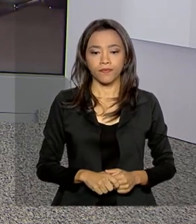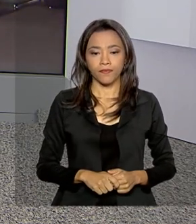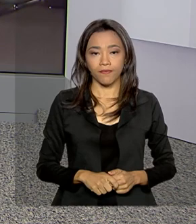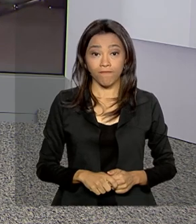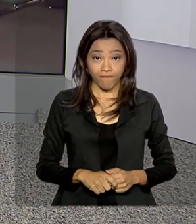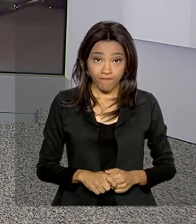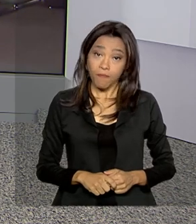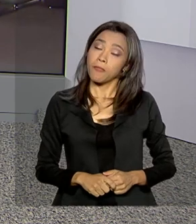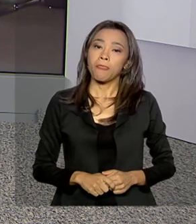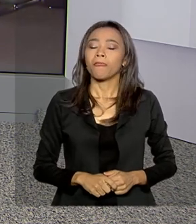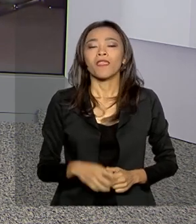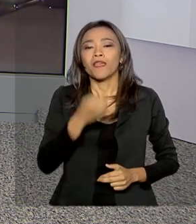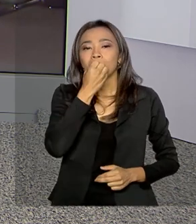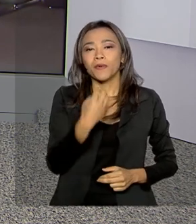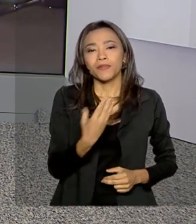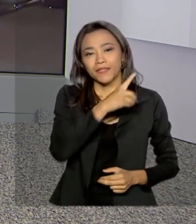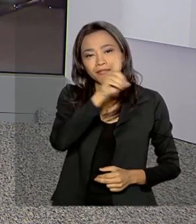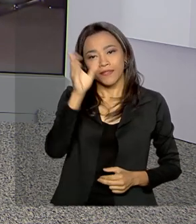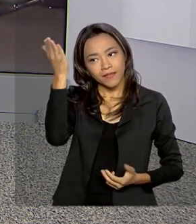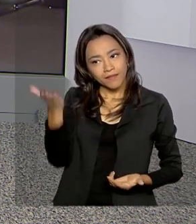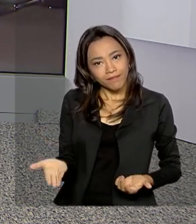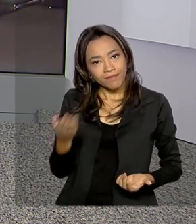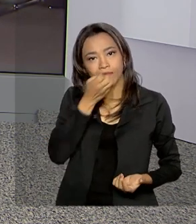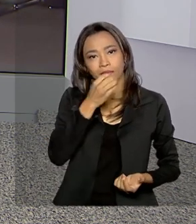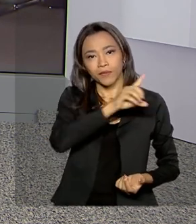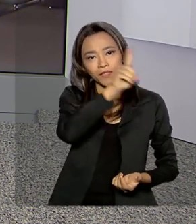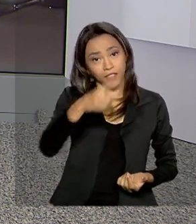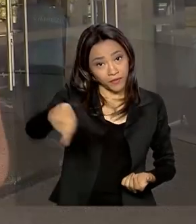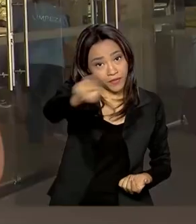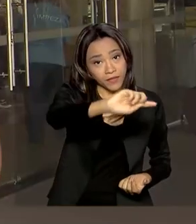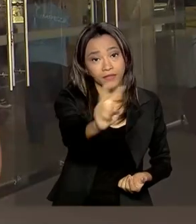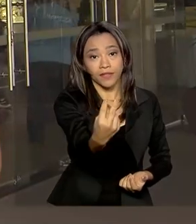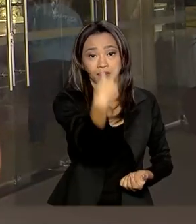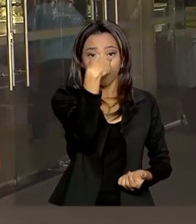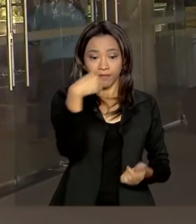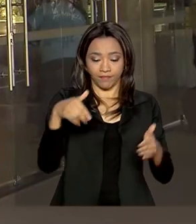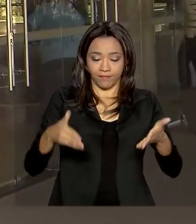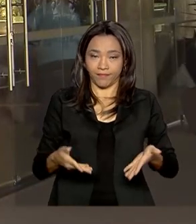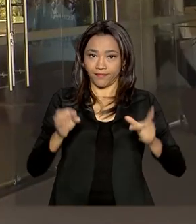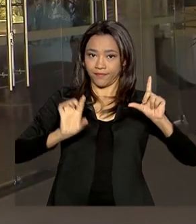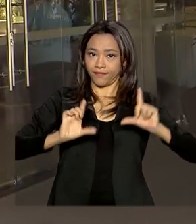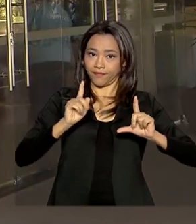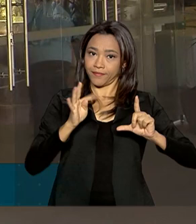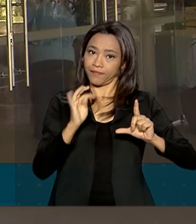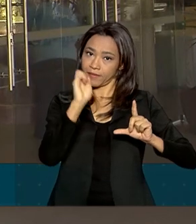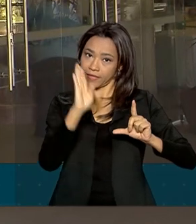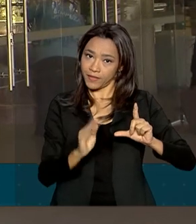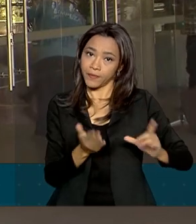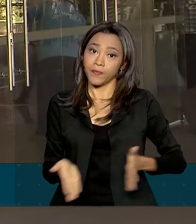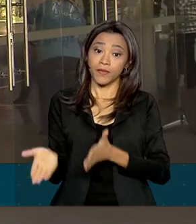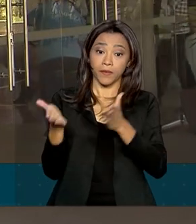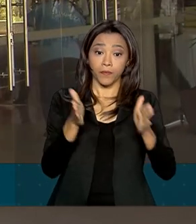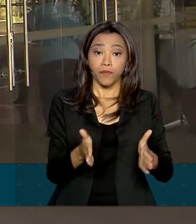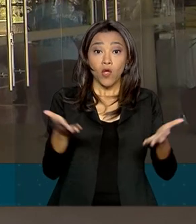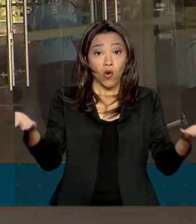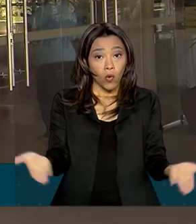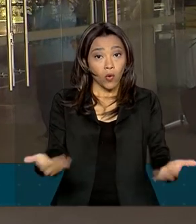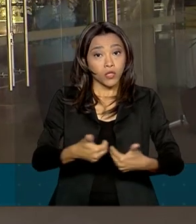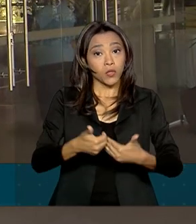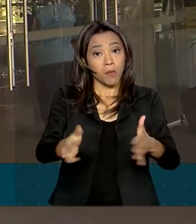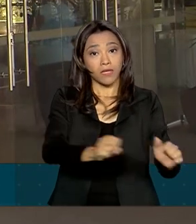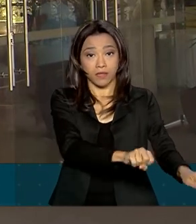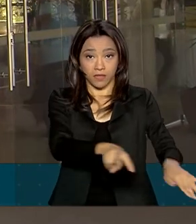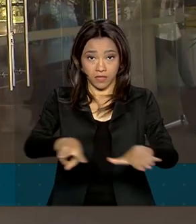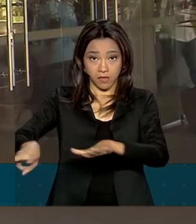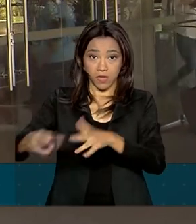Bom dia para você, Renata. Bom dia para você que acompanha a TV Brasil. A Semana Nacional de Inovação começa hoje, vai até a